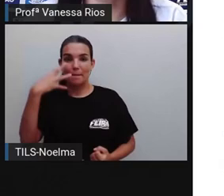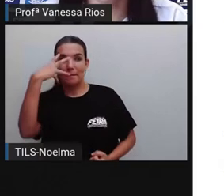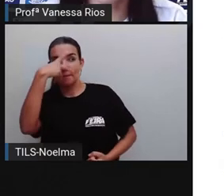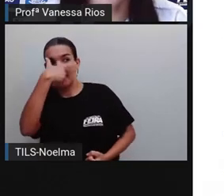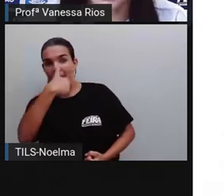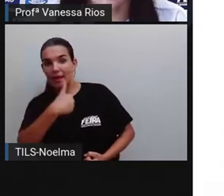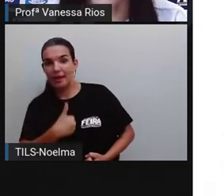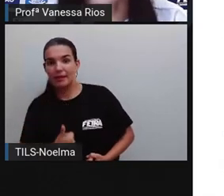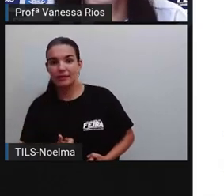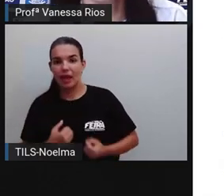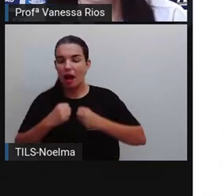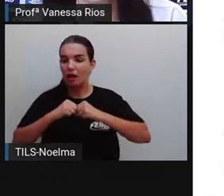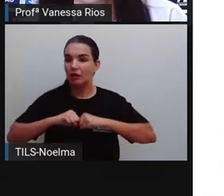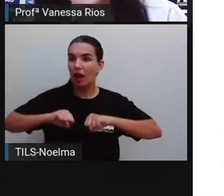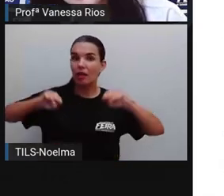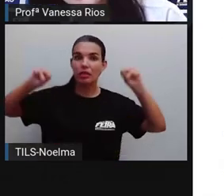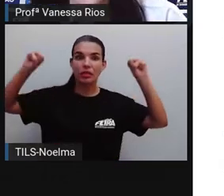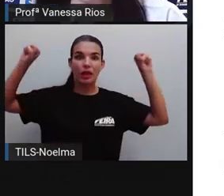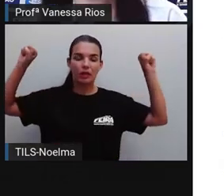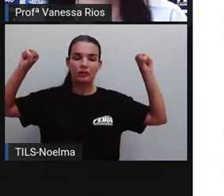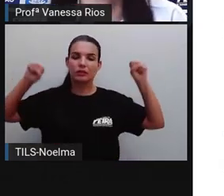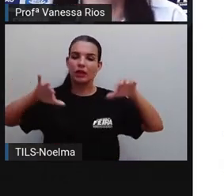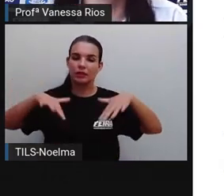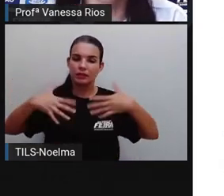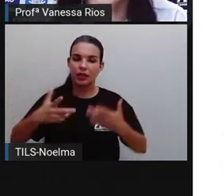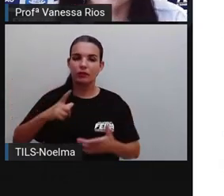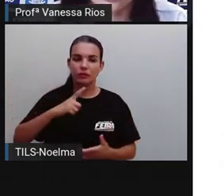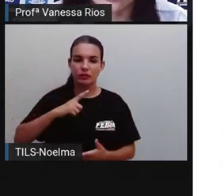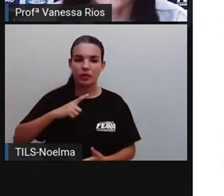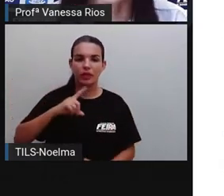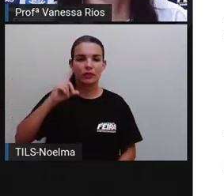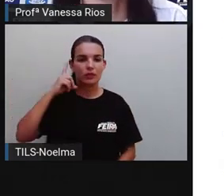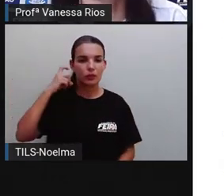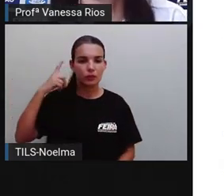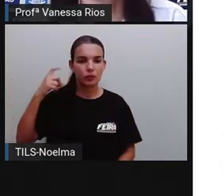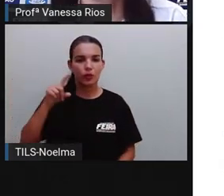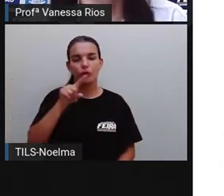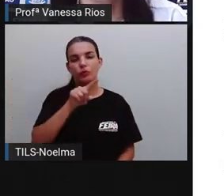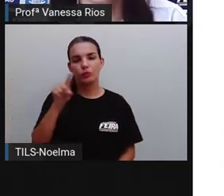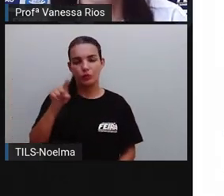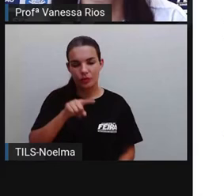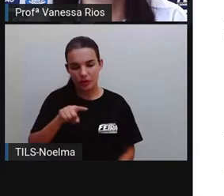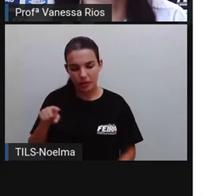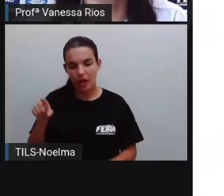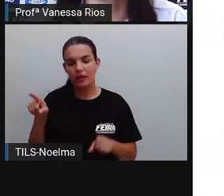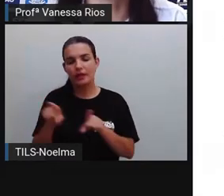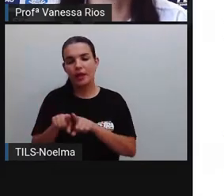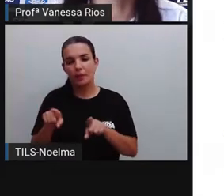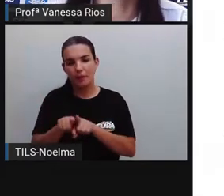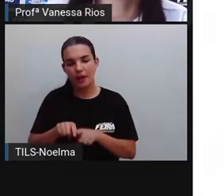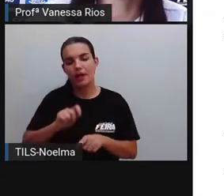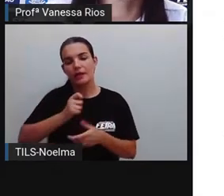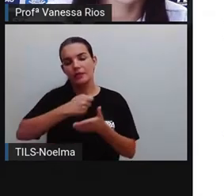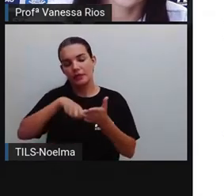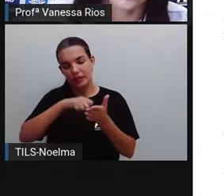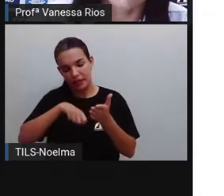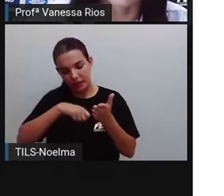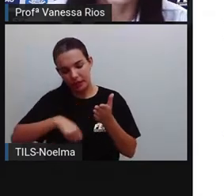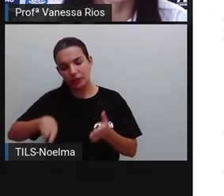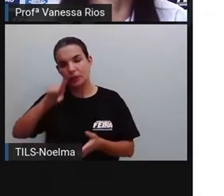porque vem de belo. Grandeza, que vem de grande. Então os substantivos que derivam de um